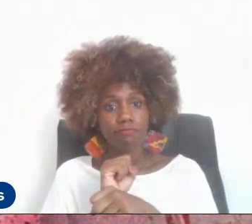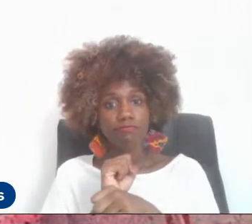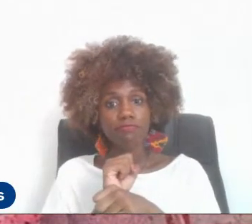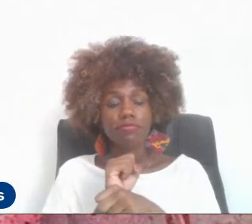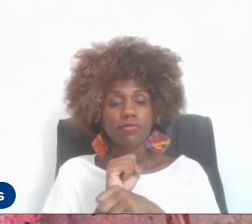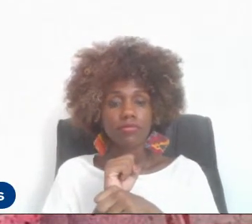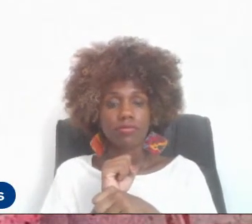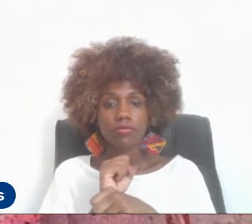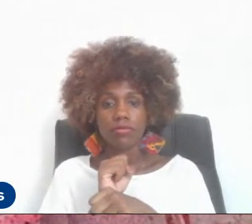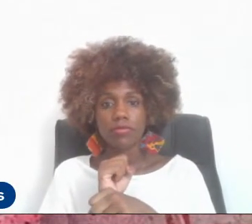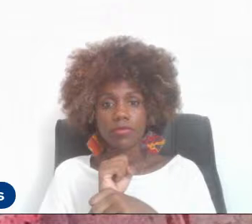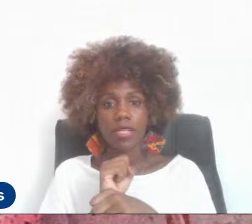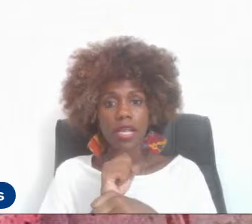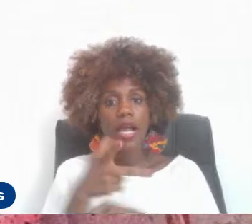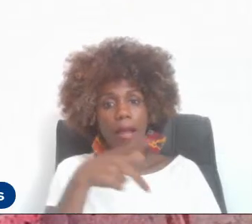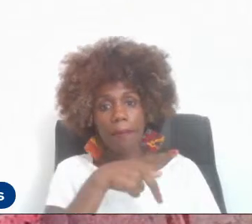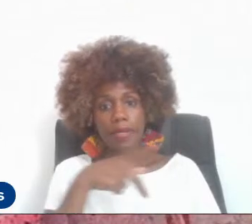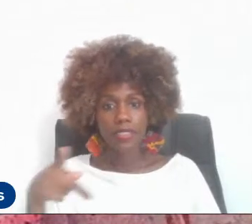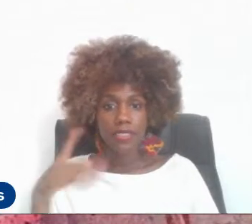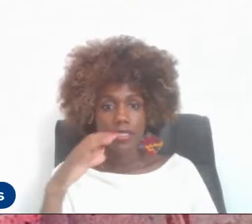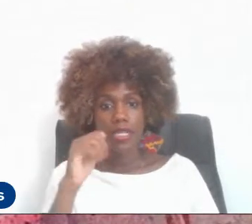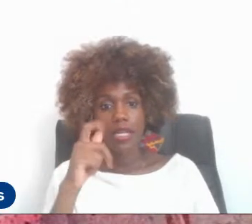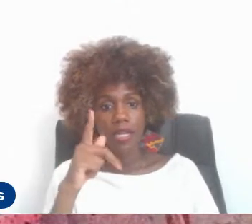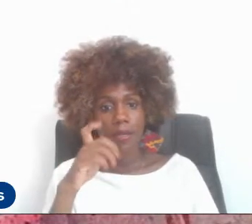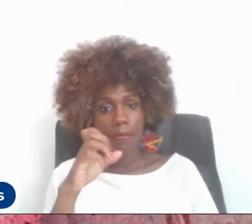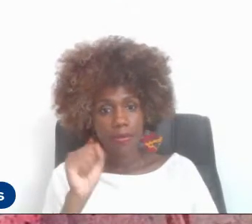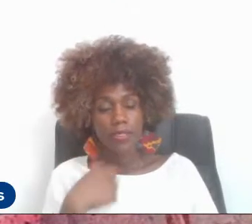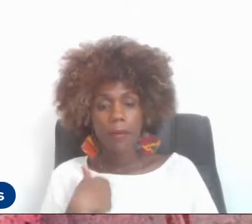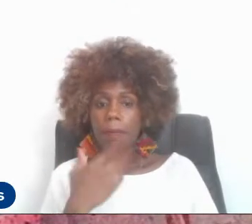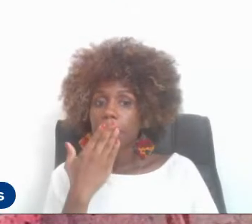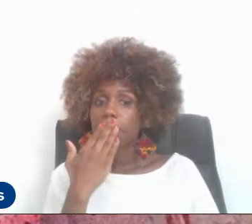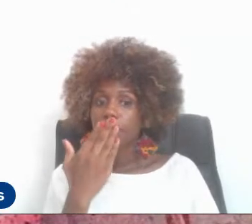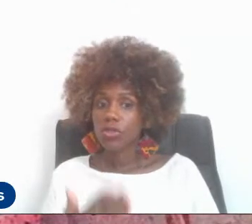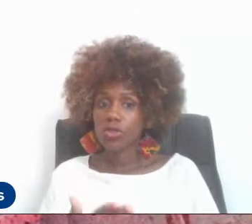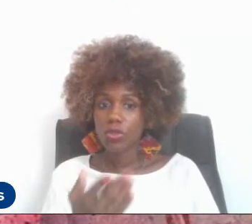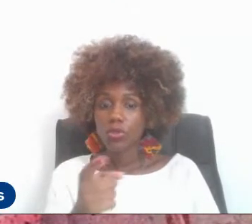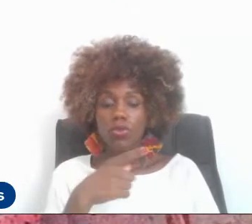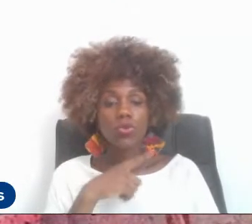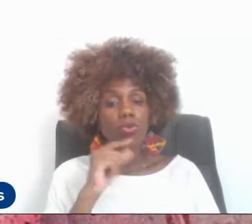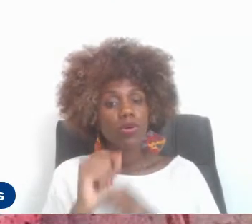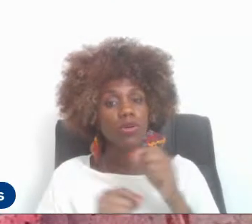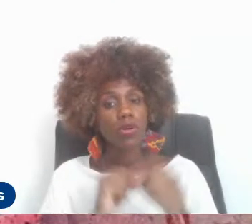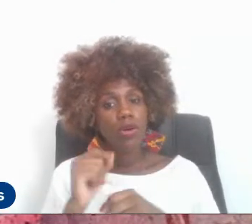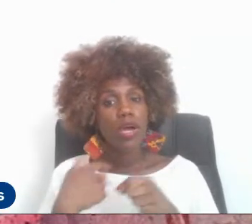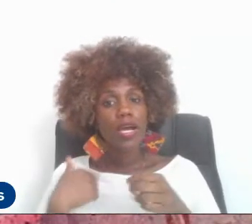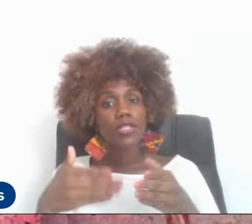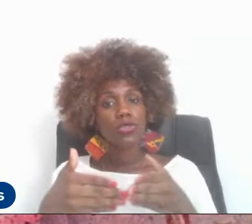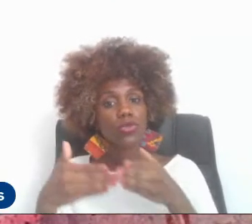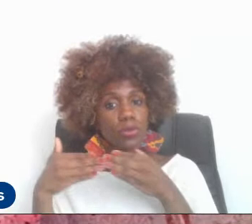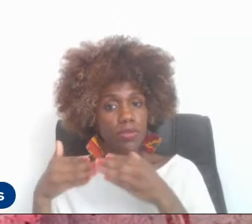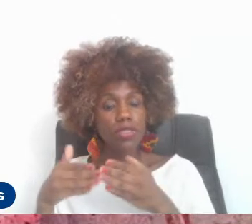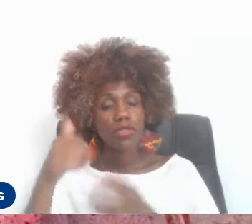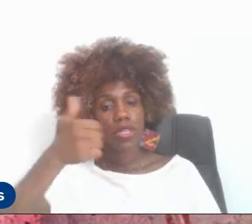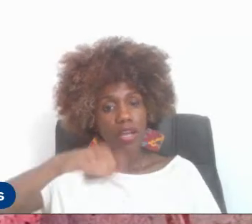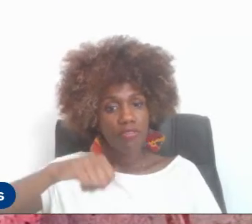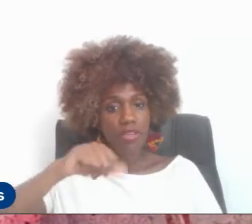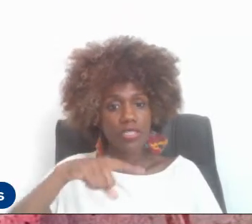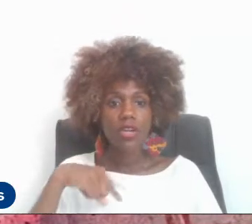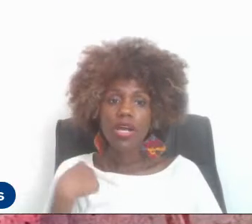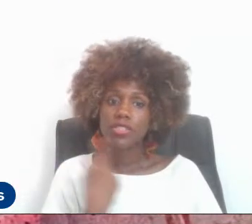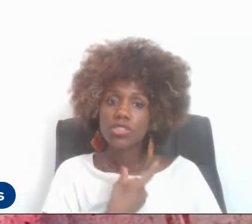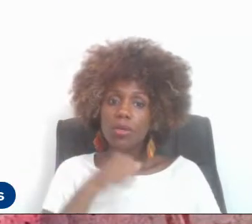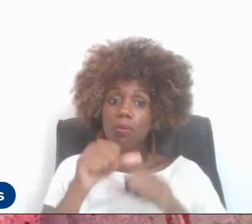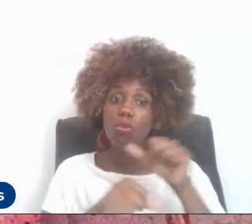a presidência da Capes pediu que a gente, a alegação da suspensão da avaliação é que nós mudamos os critérios